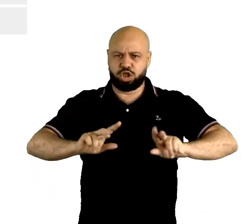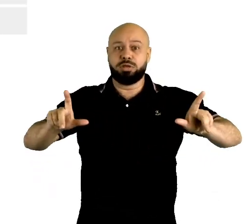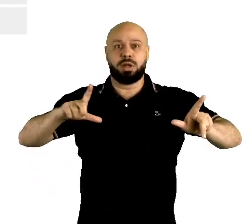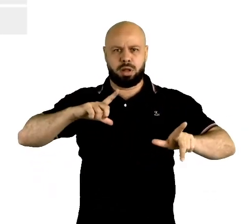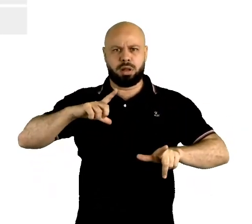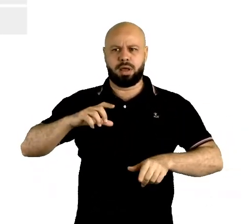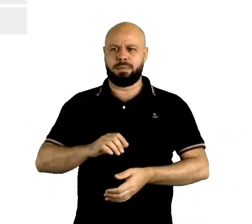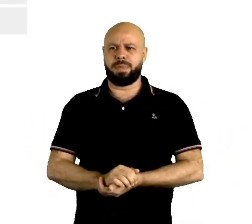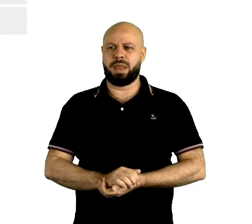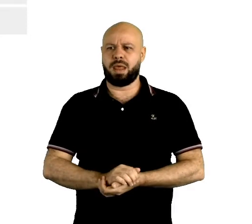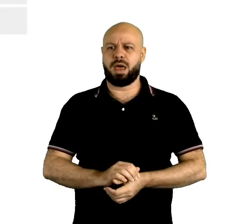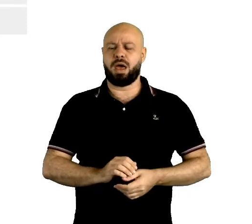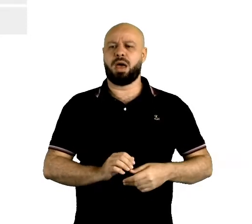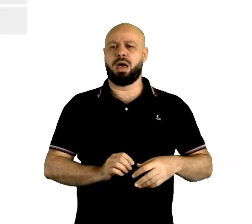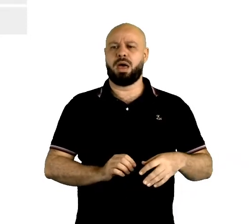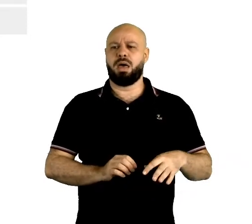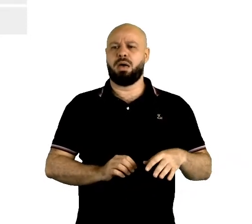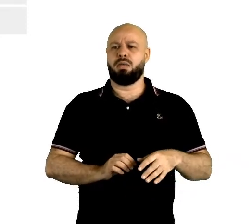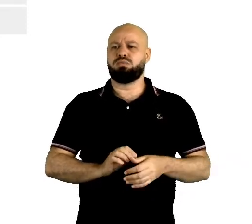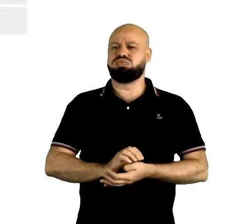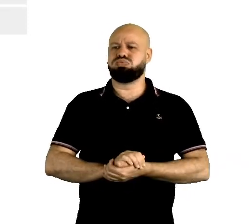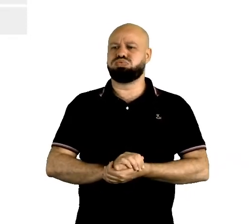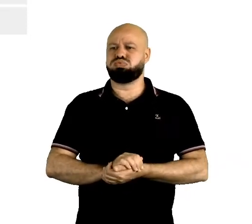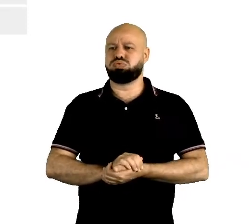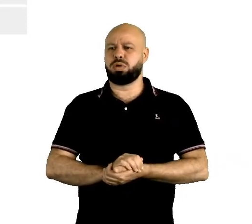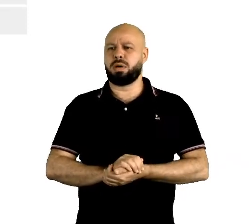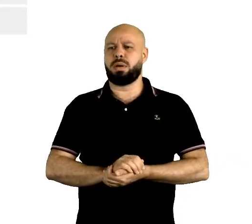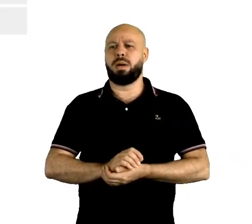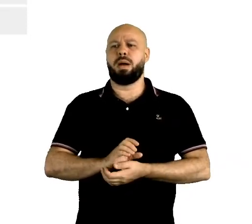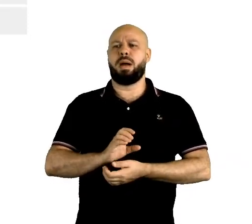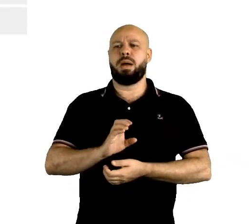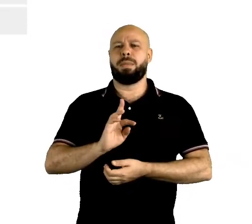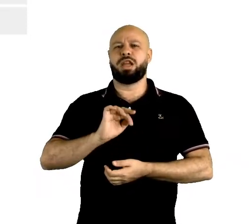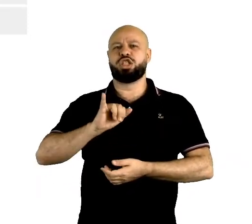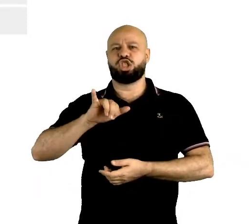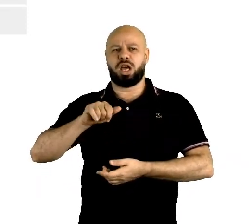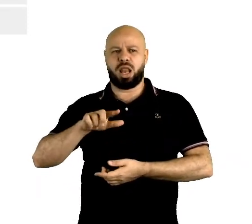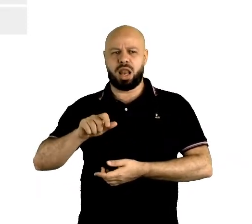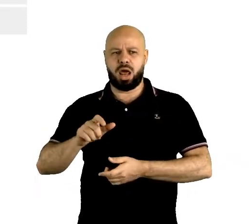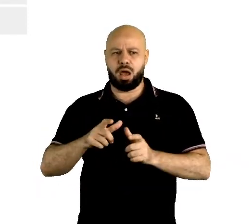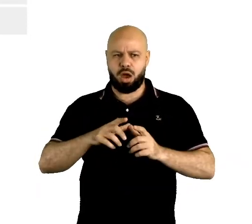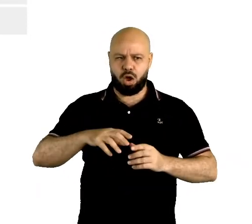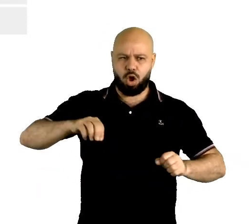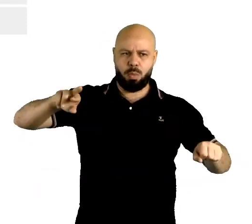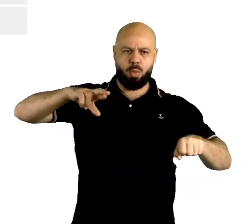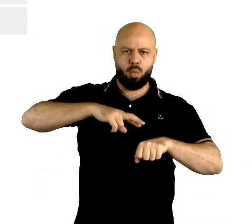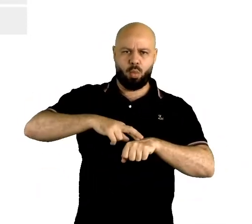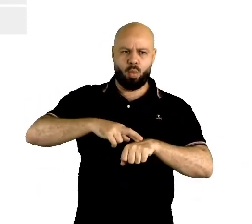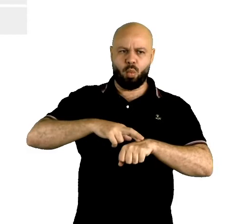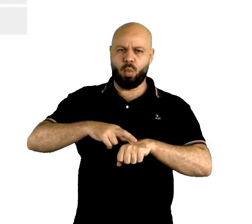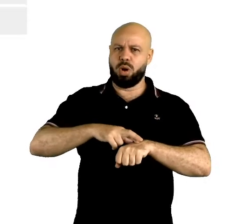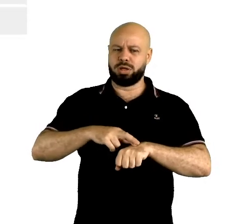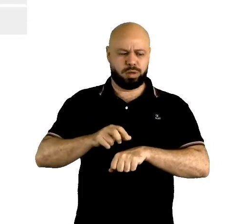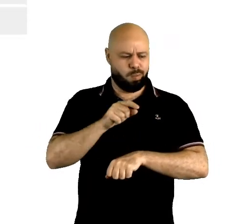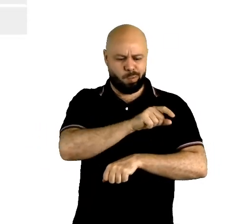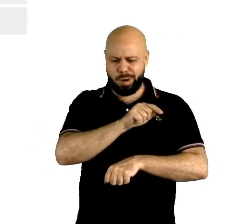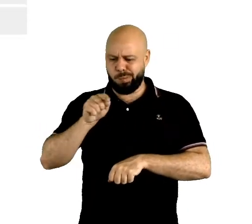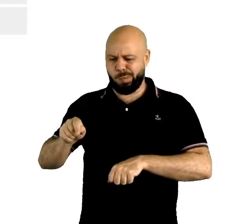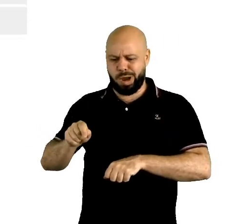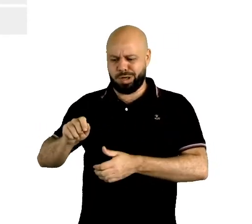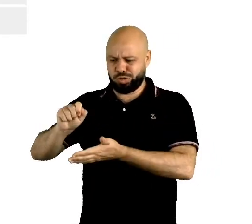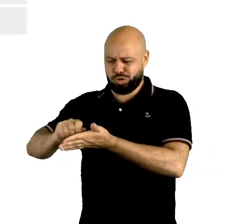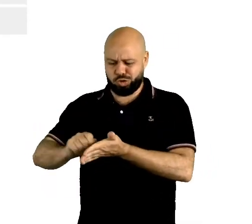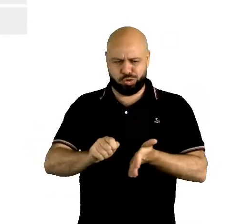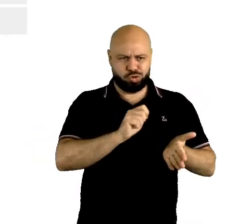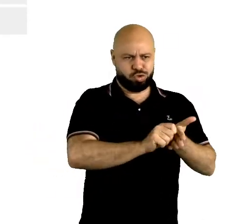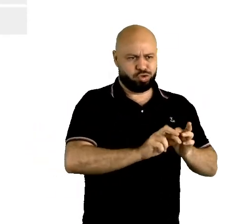de eggplant e albergine, que é berinjela. Então, observem que há uma diferença muito grande na escrita, o padrão de escrita